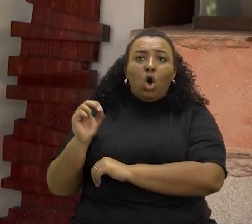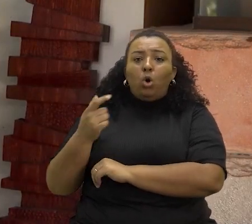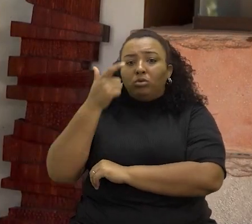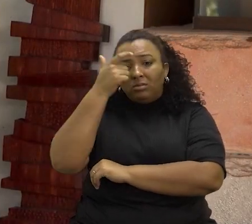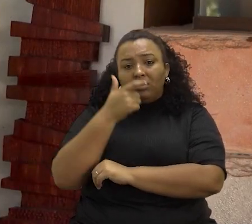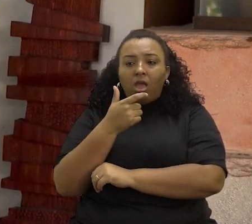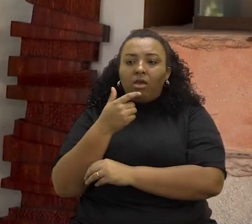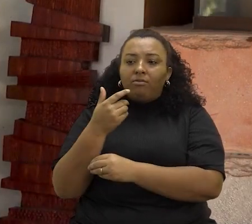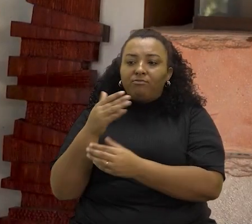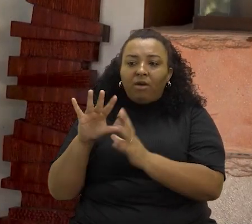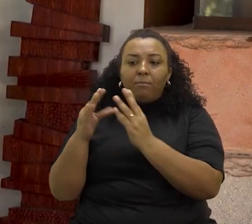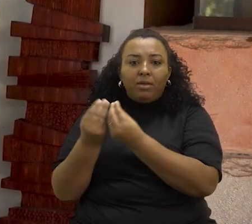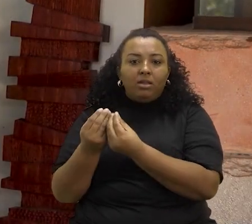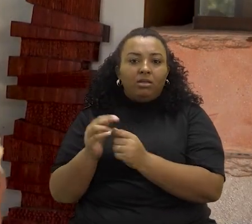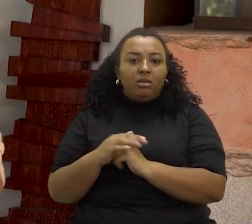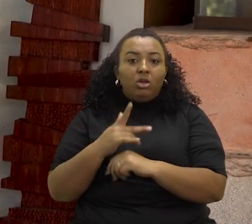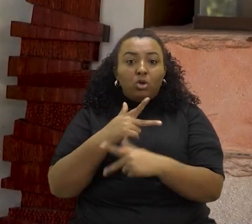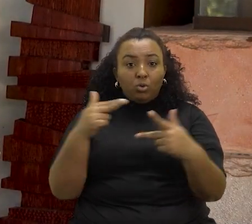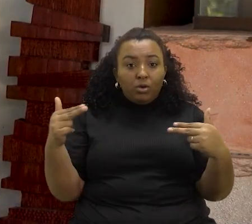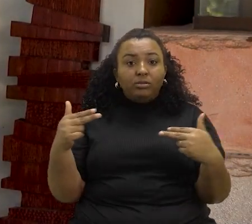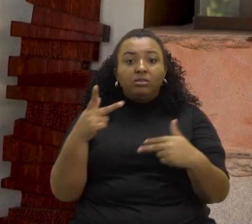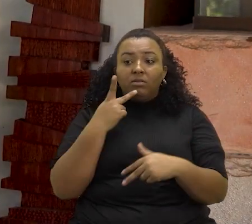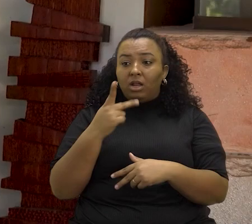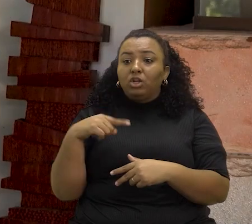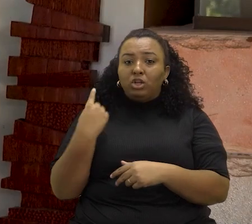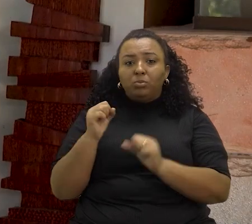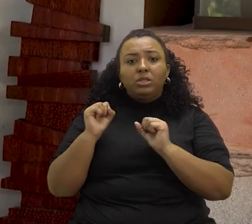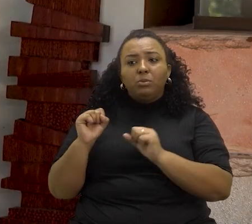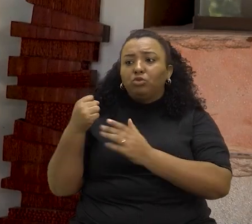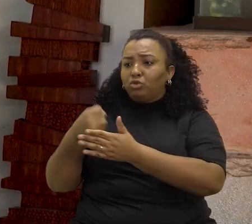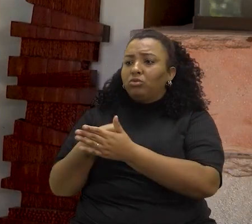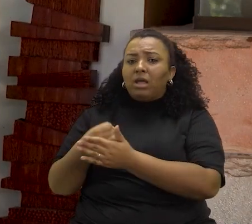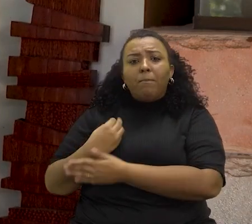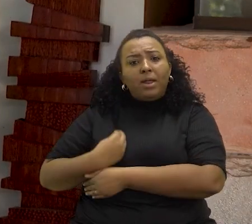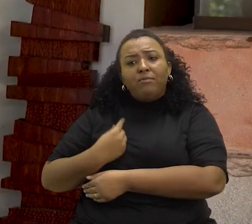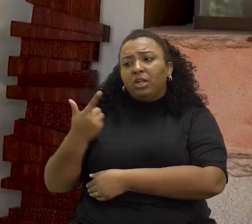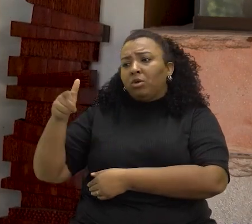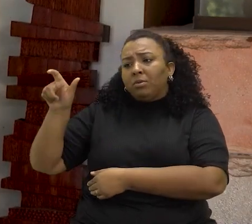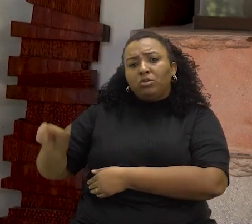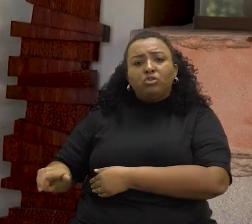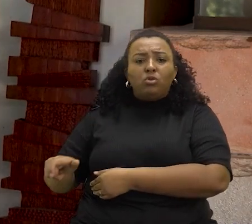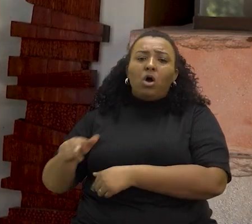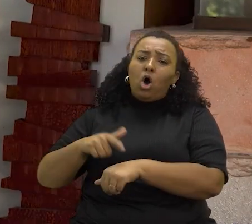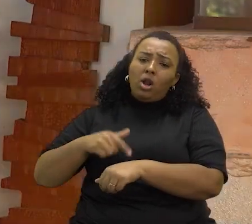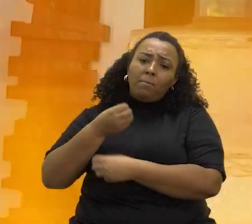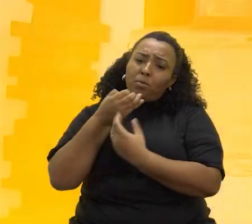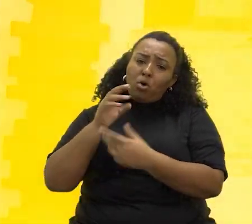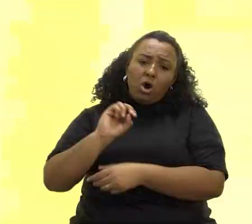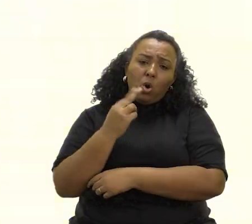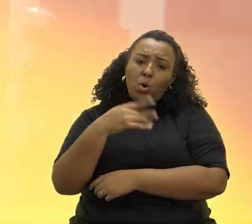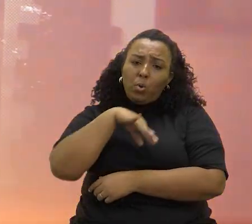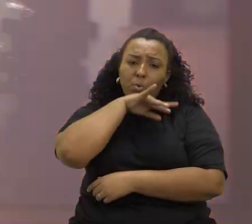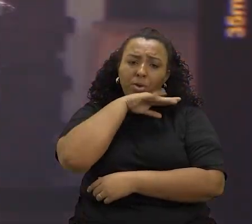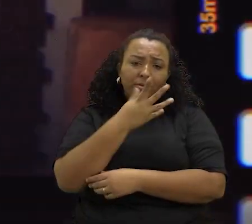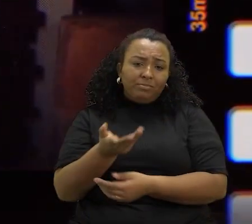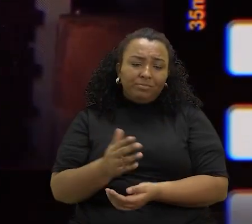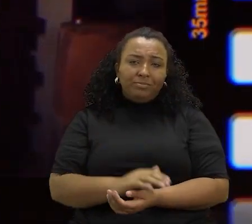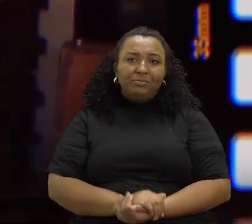familiar. Então, coisas assim nos garantem que nós poderemos estar uma pela outra em momentos bons ou ruins.